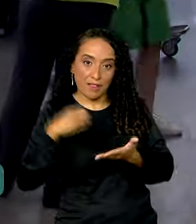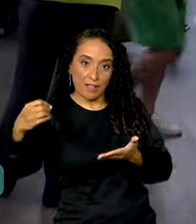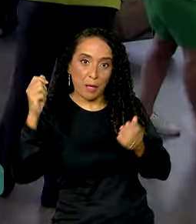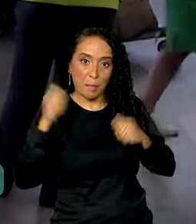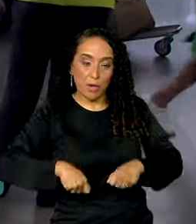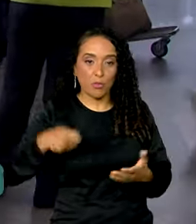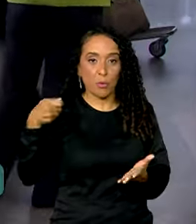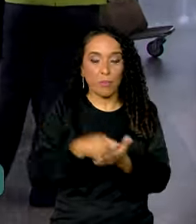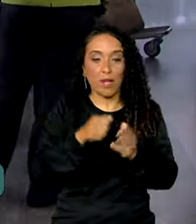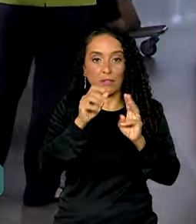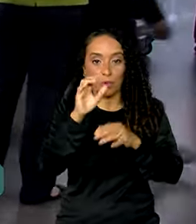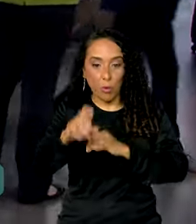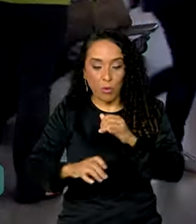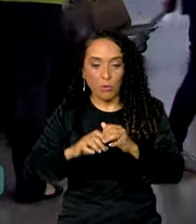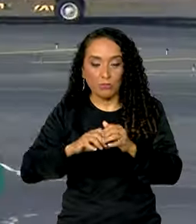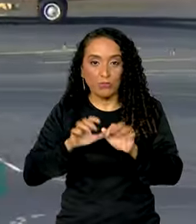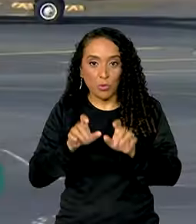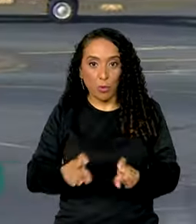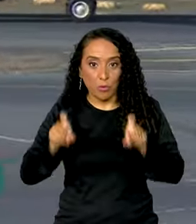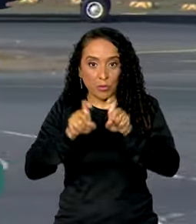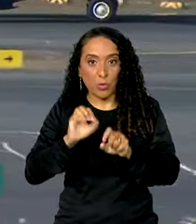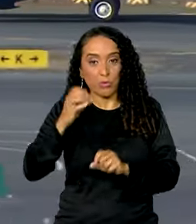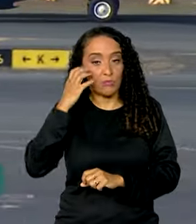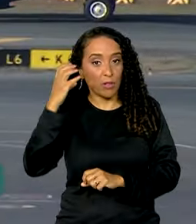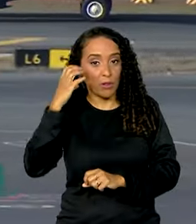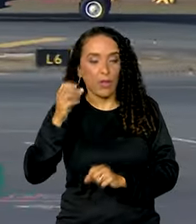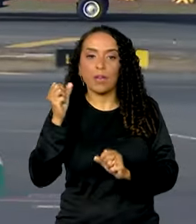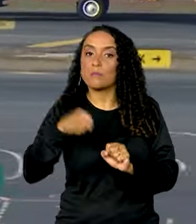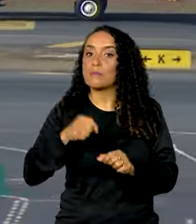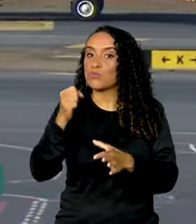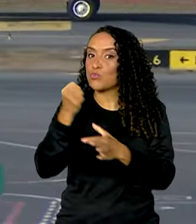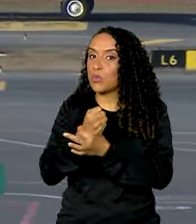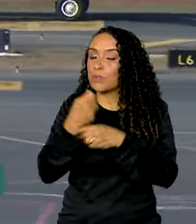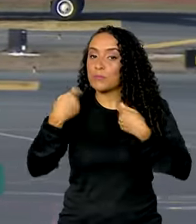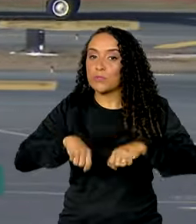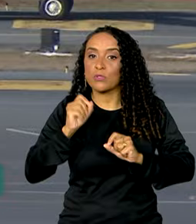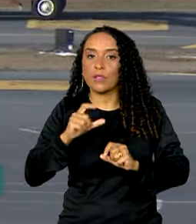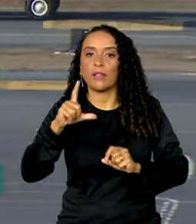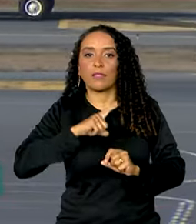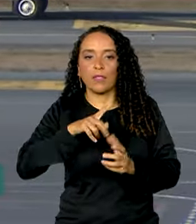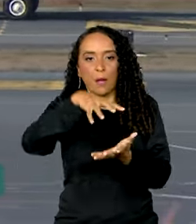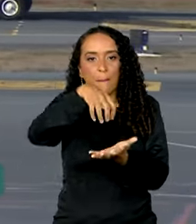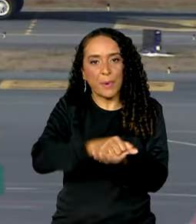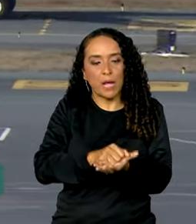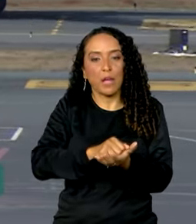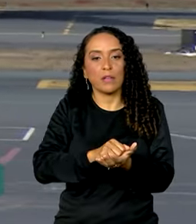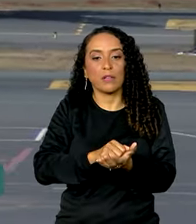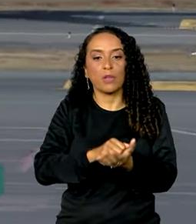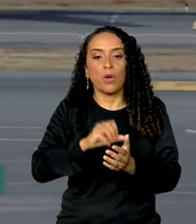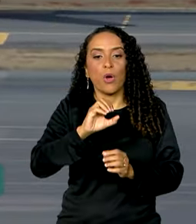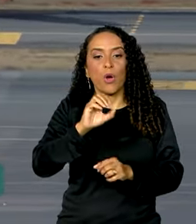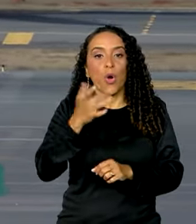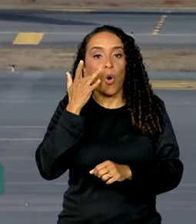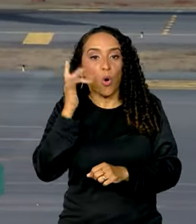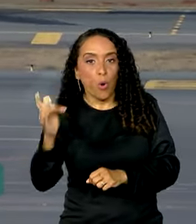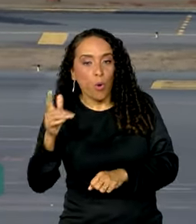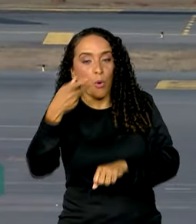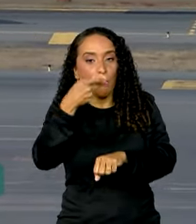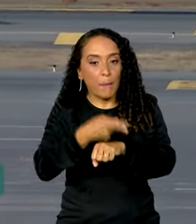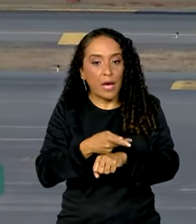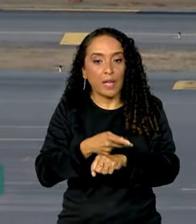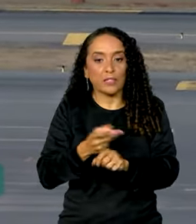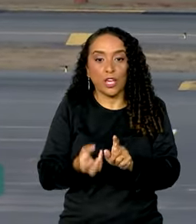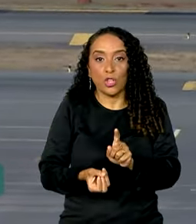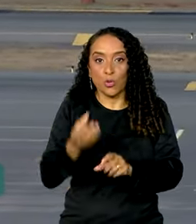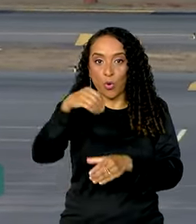pelo computador ou pelo celular. Por motivos de segurança, é necessário ter cadastro ouro ou prata no portal GOV para